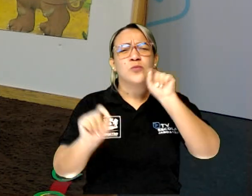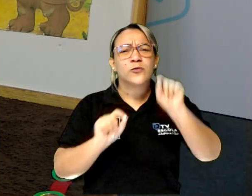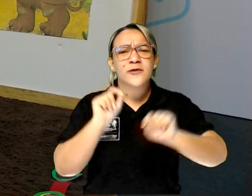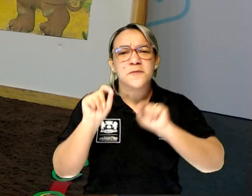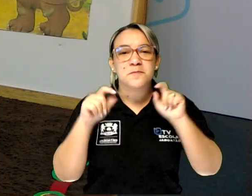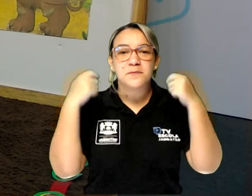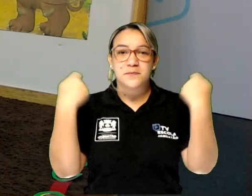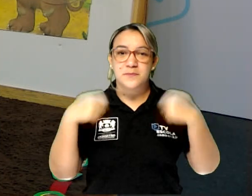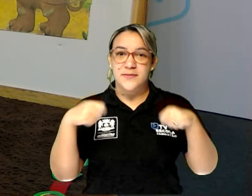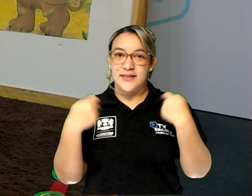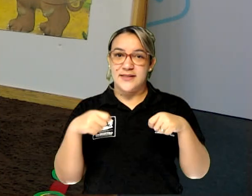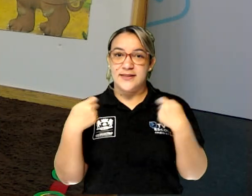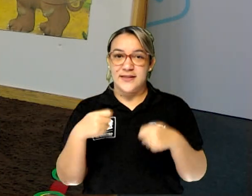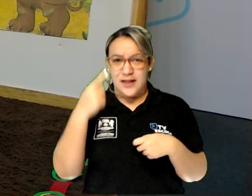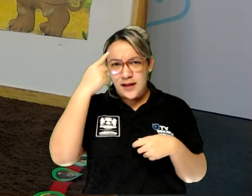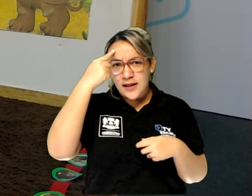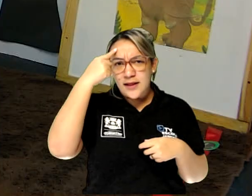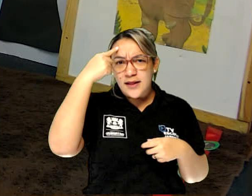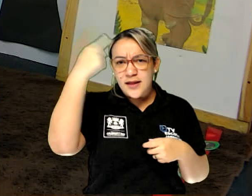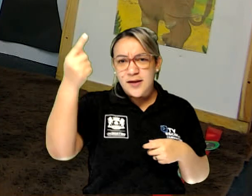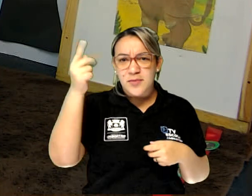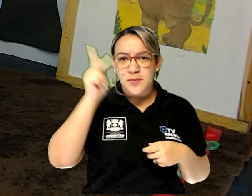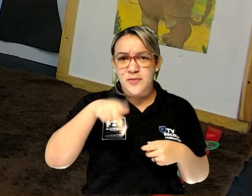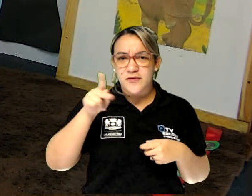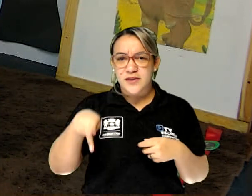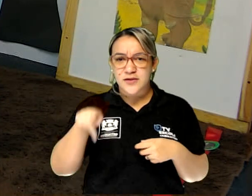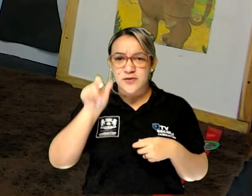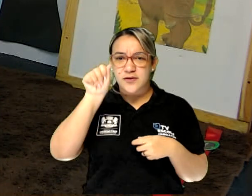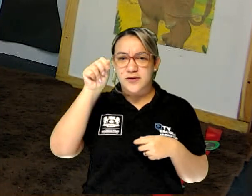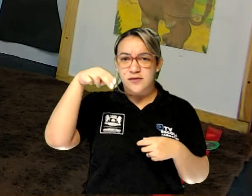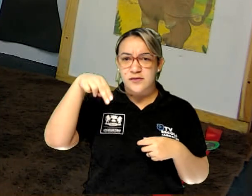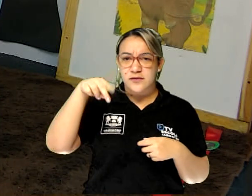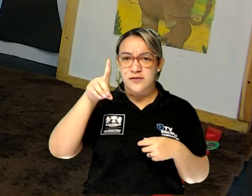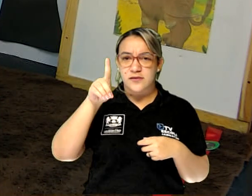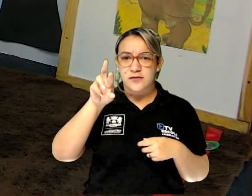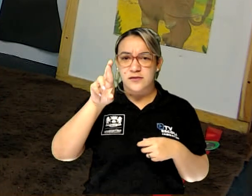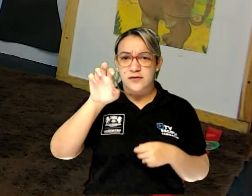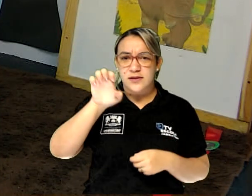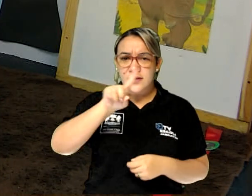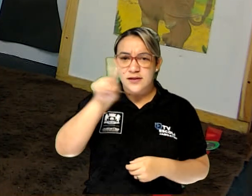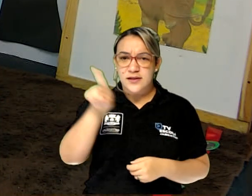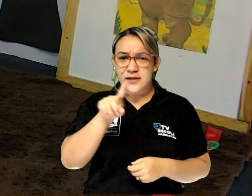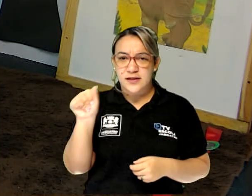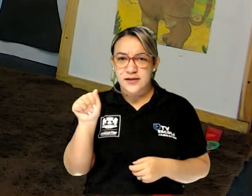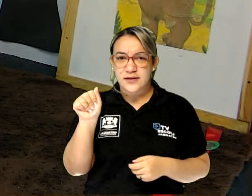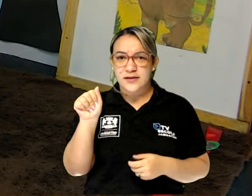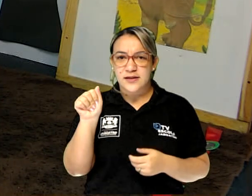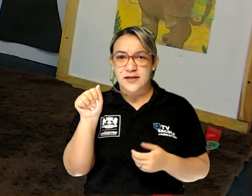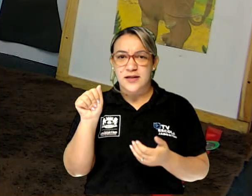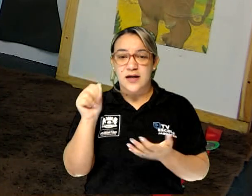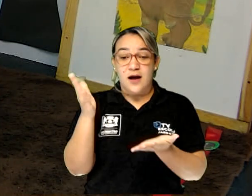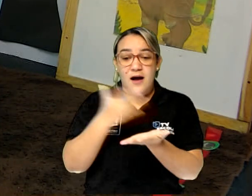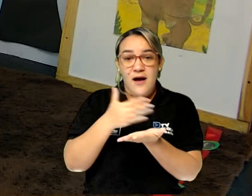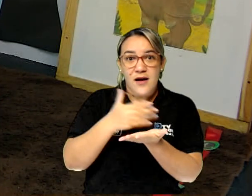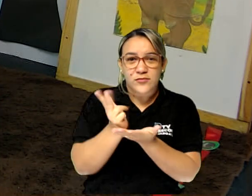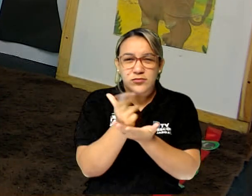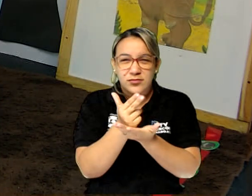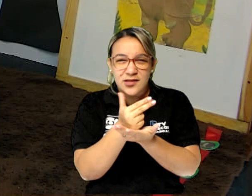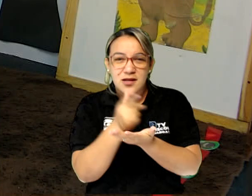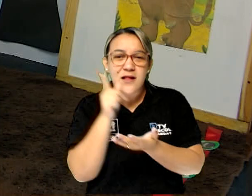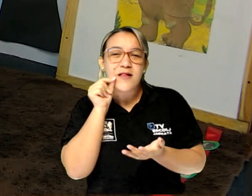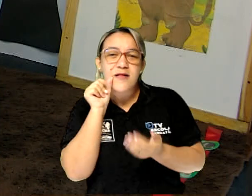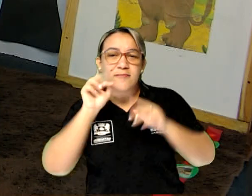precisar? Lembra que a professora Andresa pediu para vocês separarem o caderno de desenho e lápis de versos?